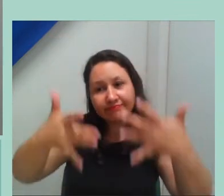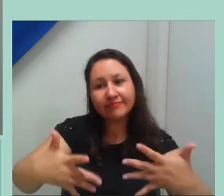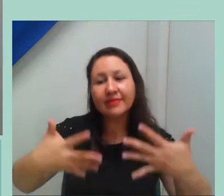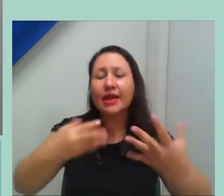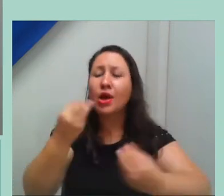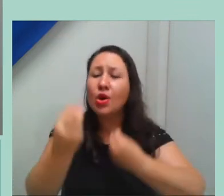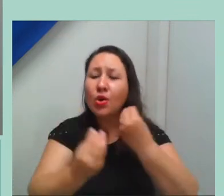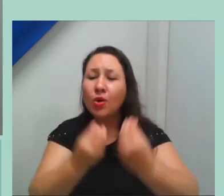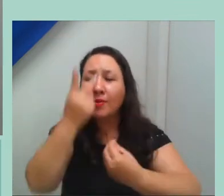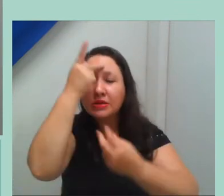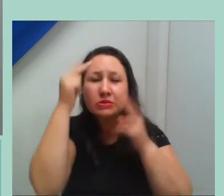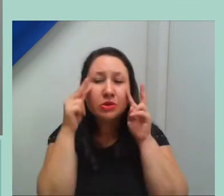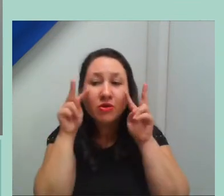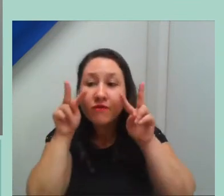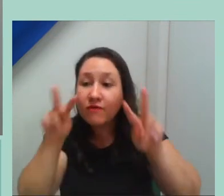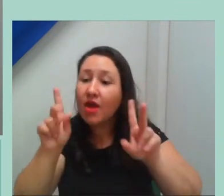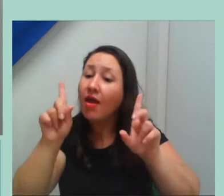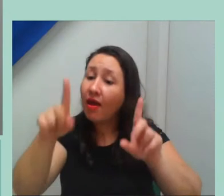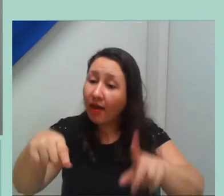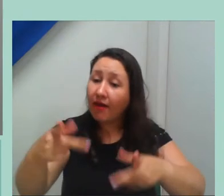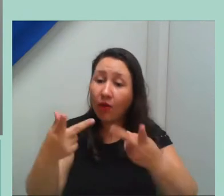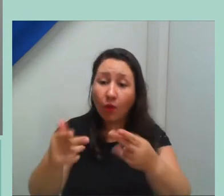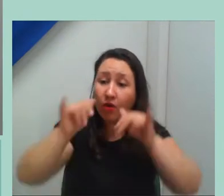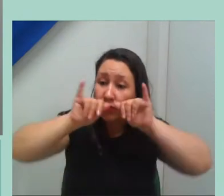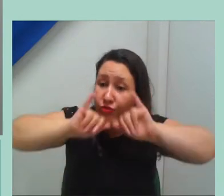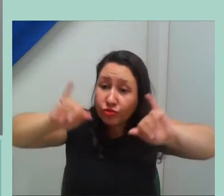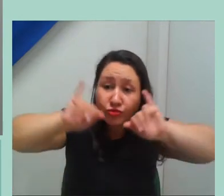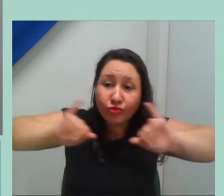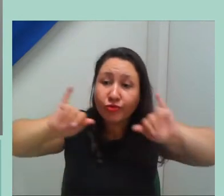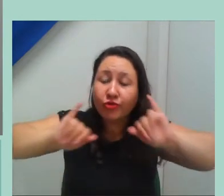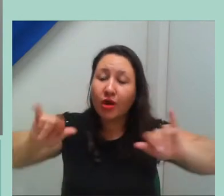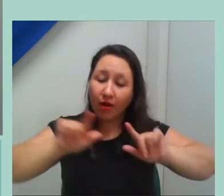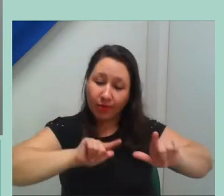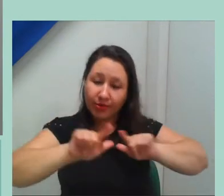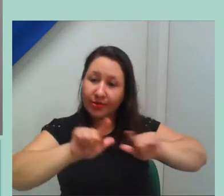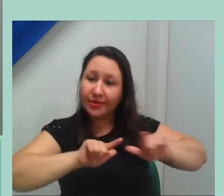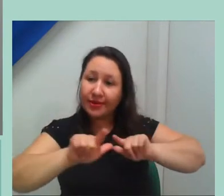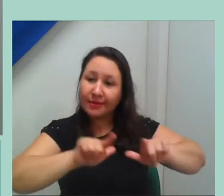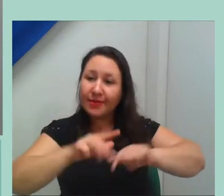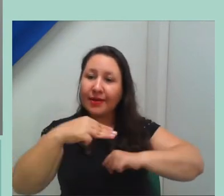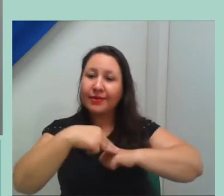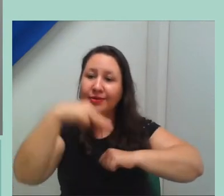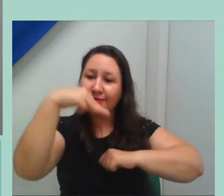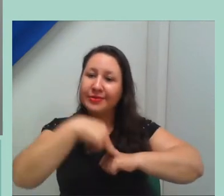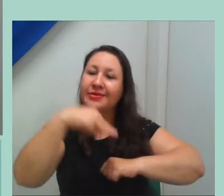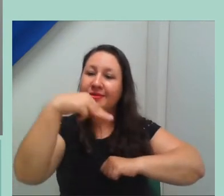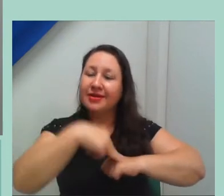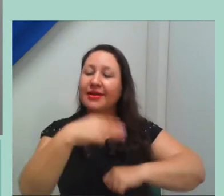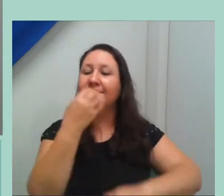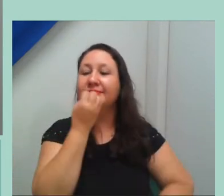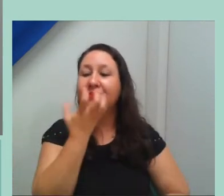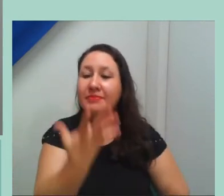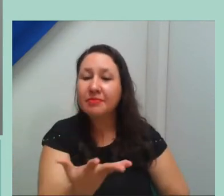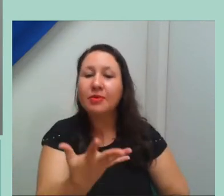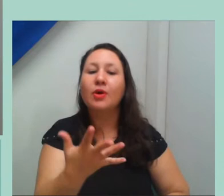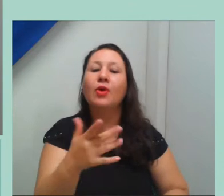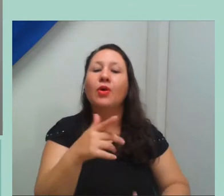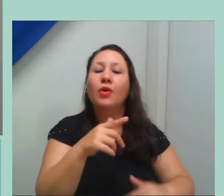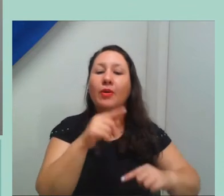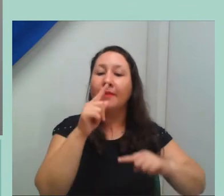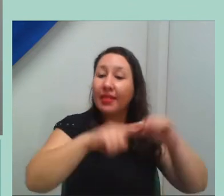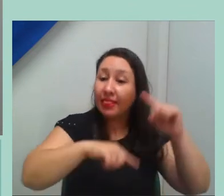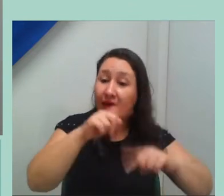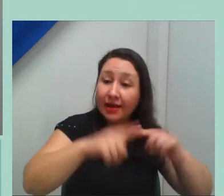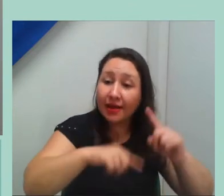essa divulgação de todos esses produtos que são elaborados, que são produzidos, são desenvolvidos